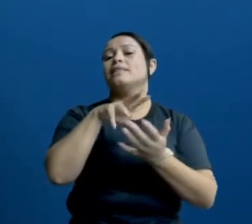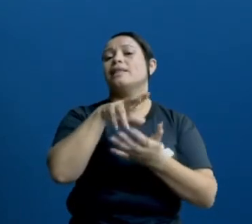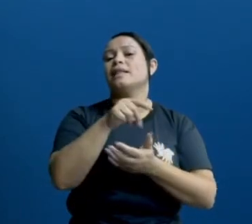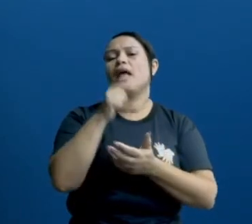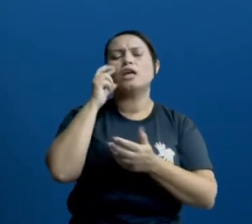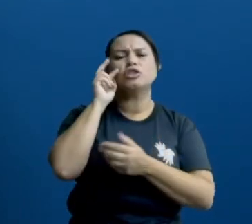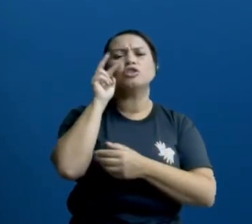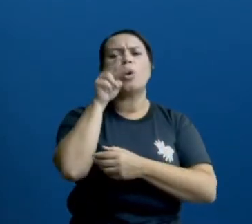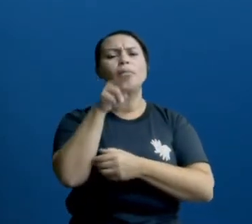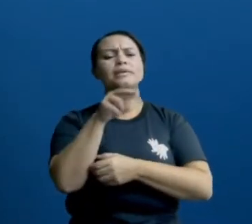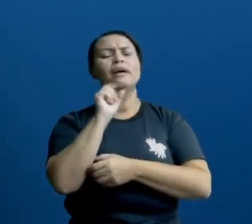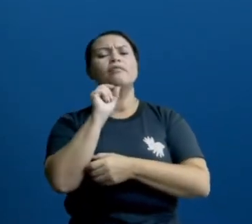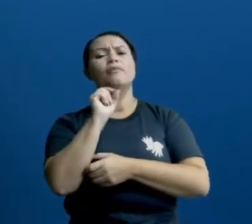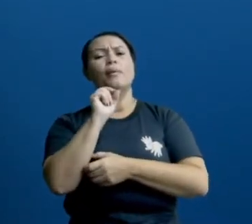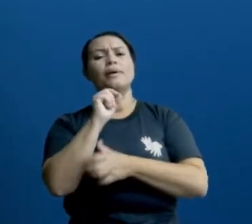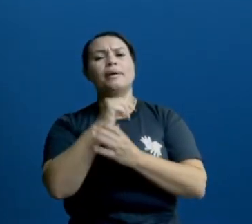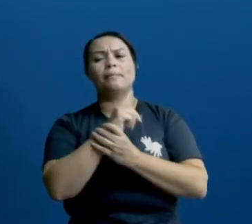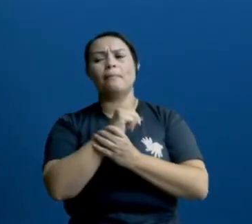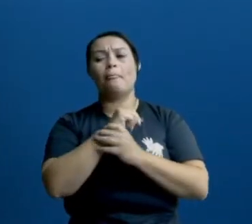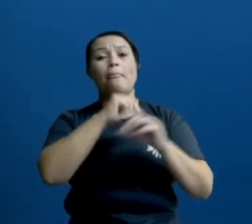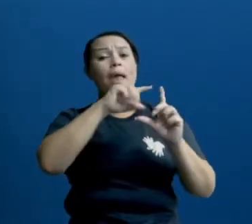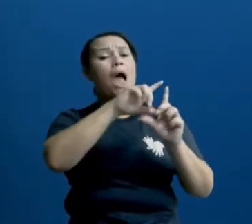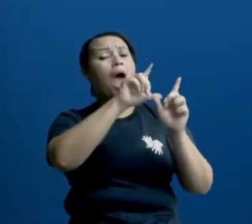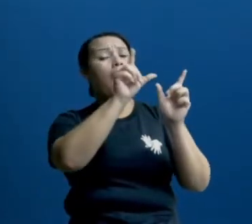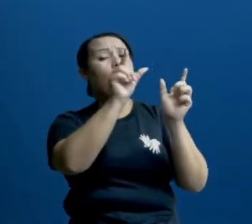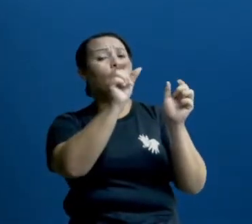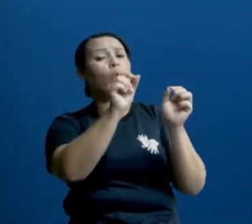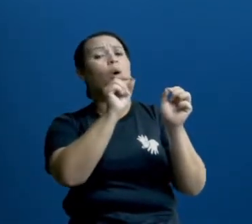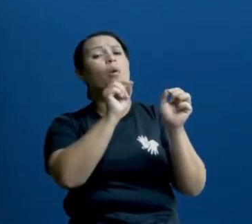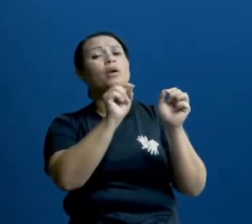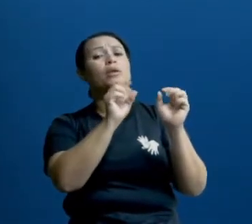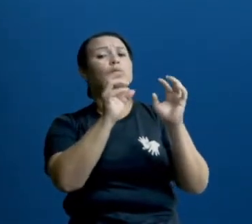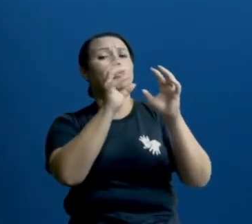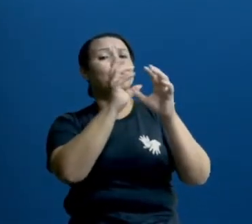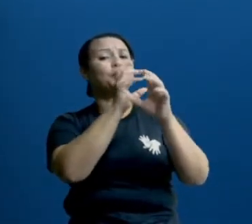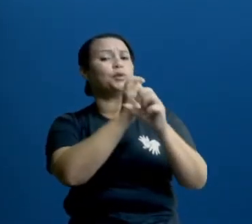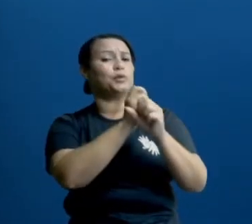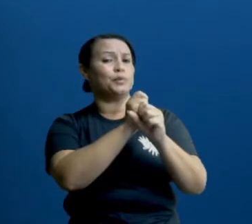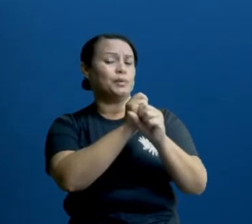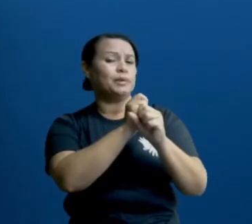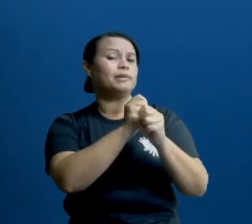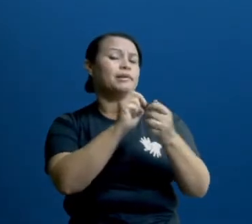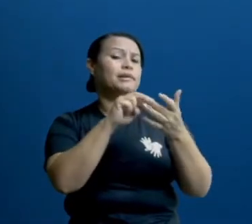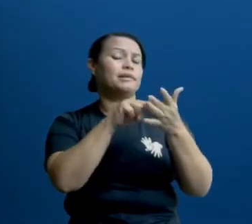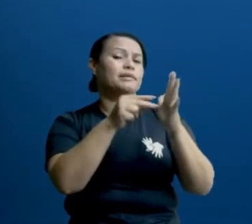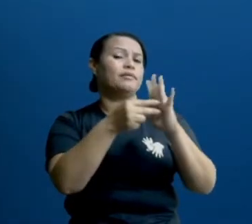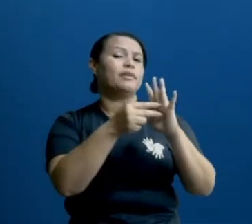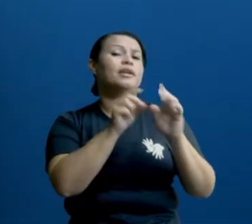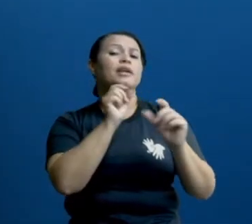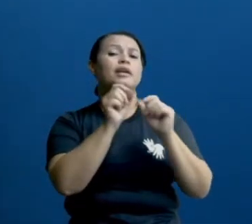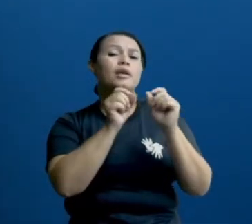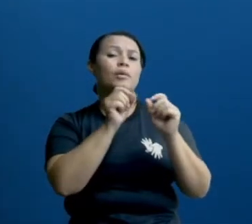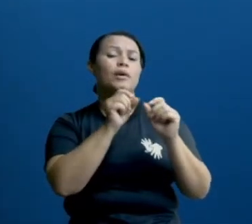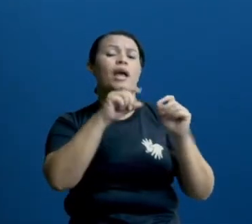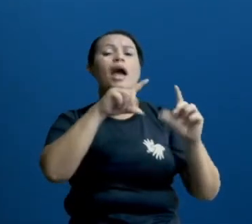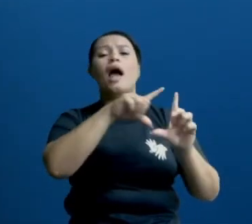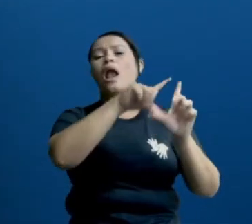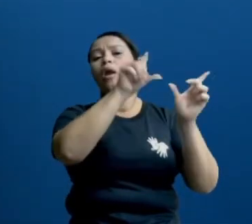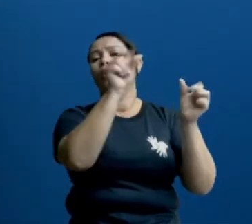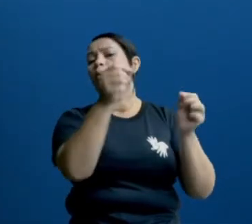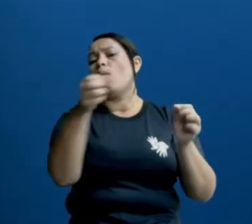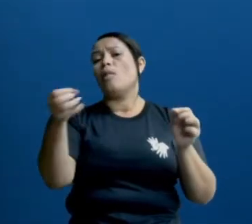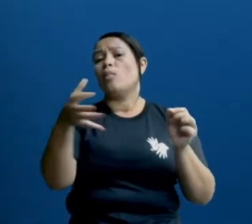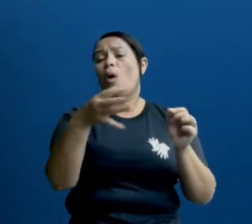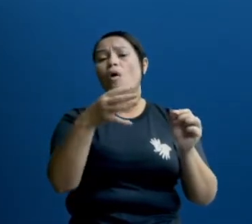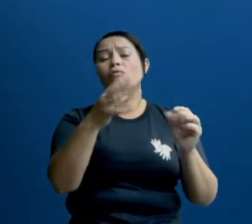a gente observa ela praticamente toda escura. Que é o que a gente chama de Lua nova.